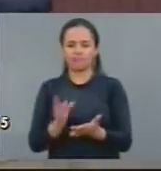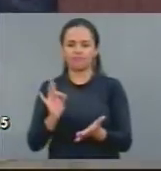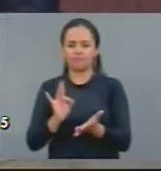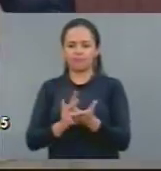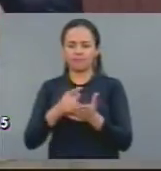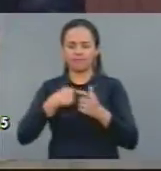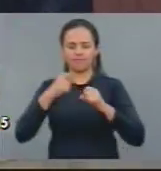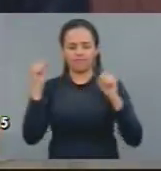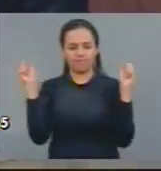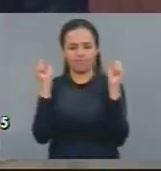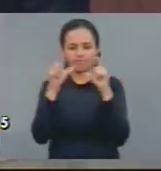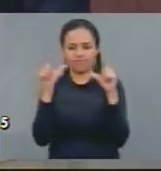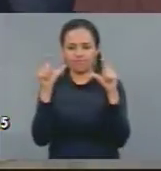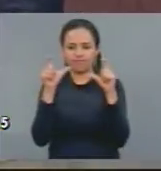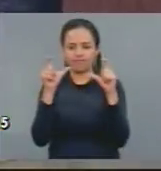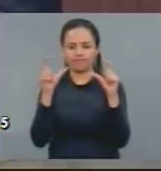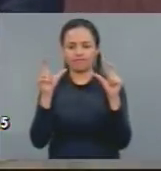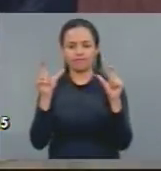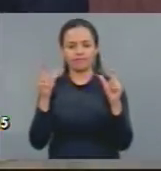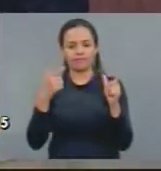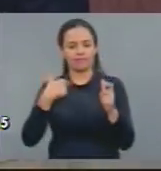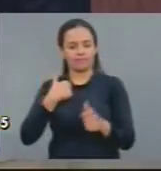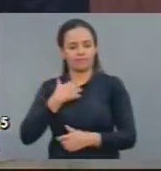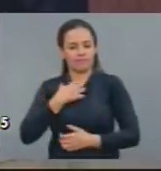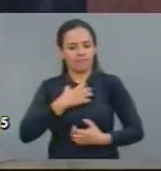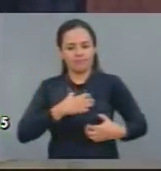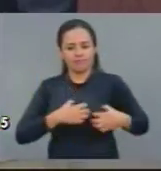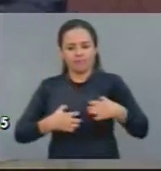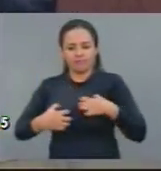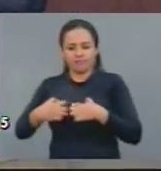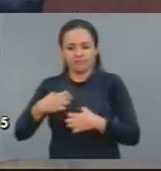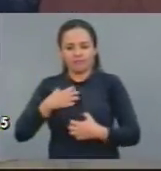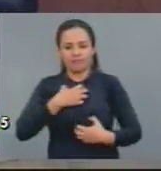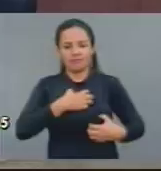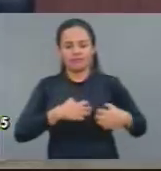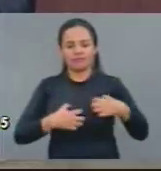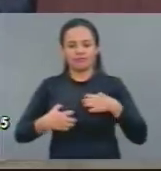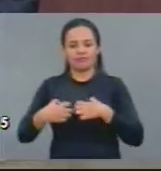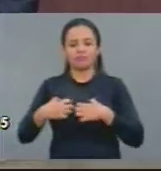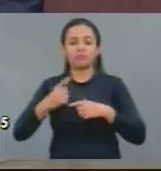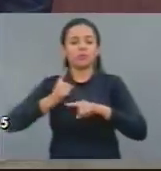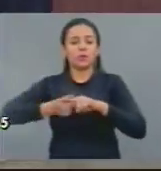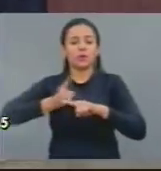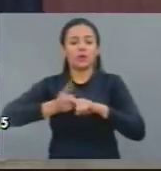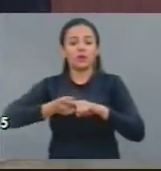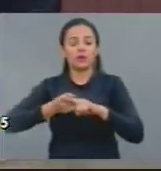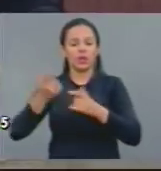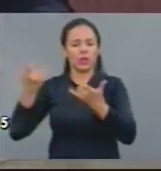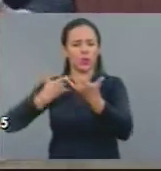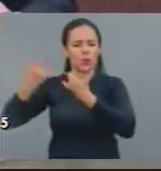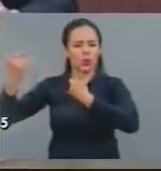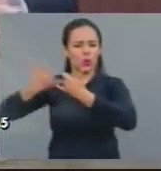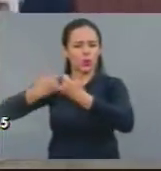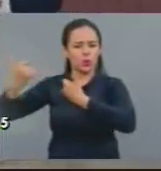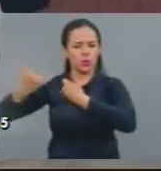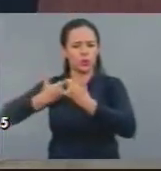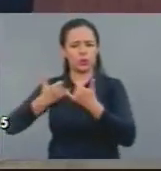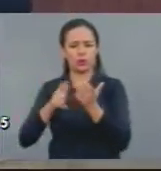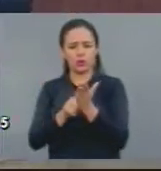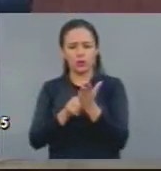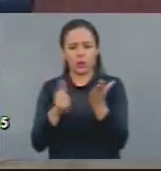espantado, espantado, é indignante com as notícias que foram trazidas,